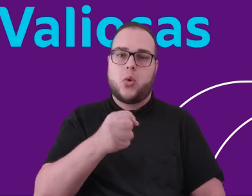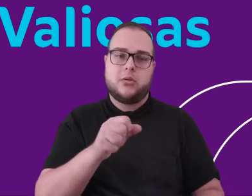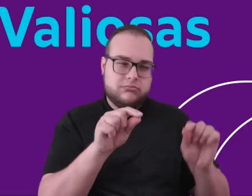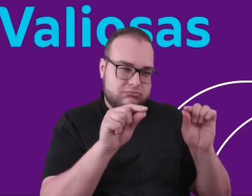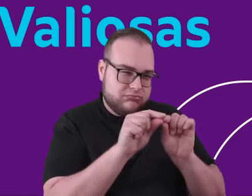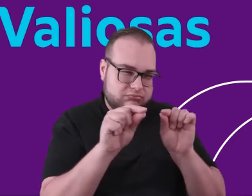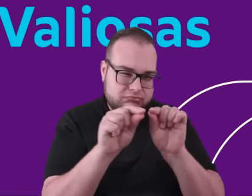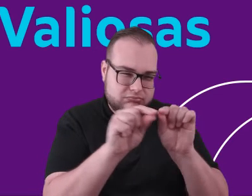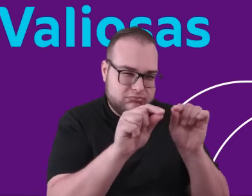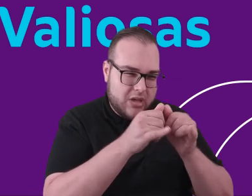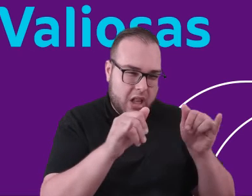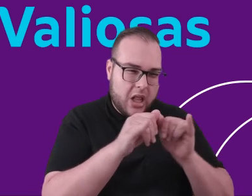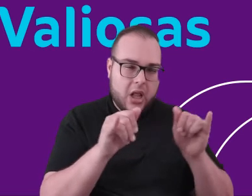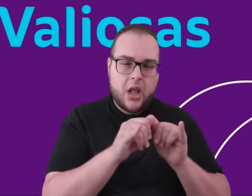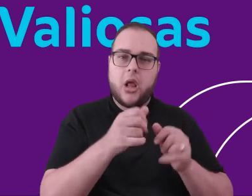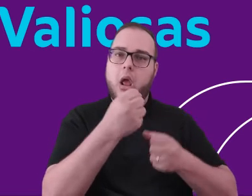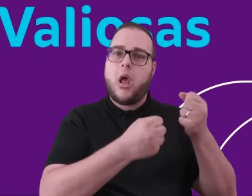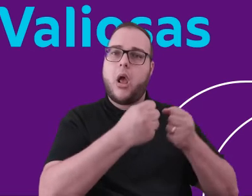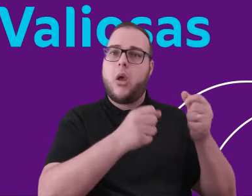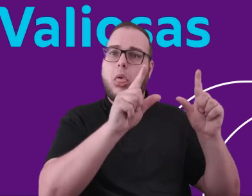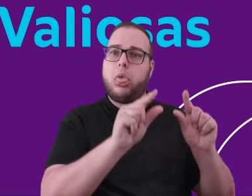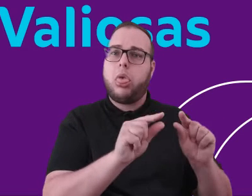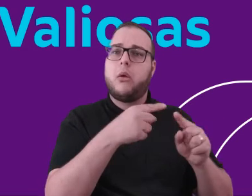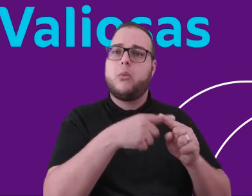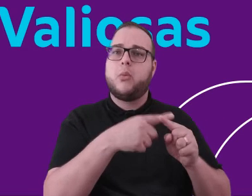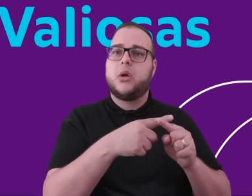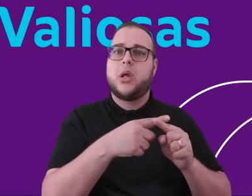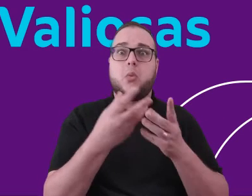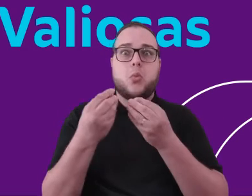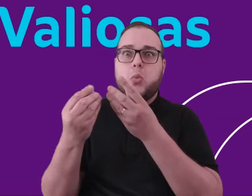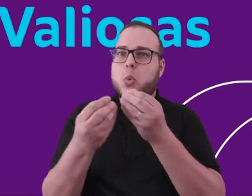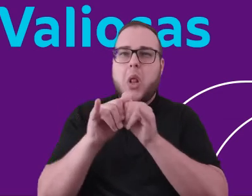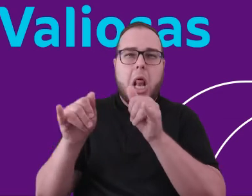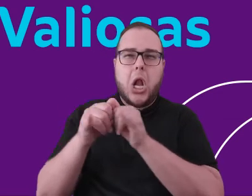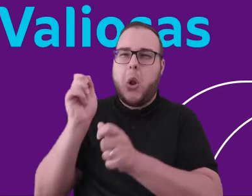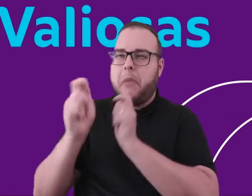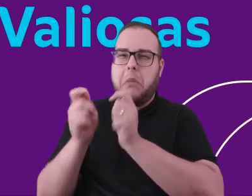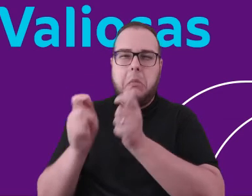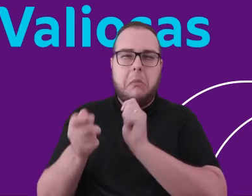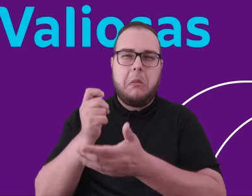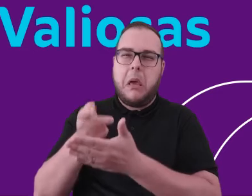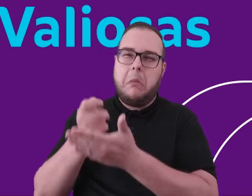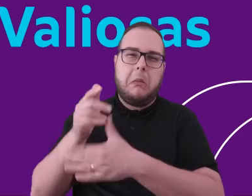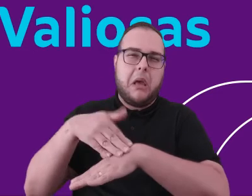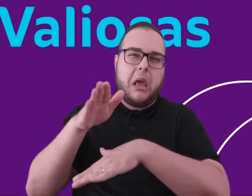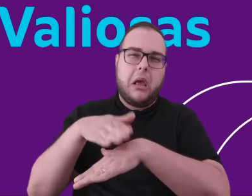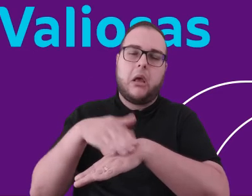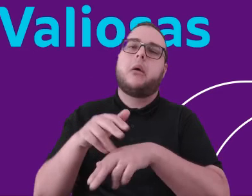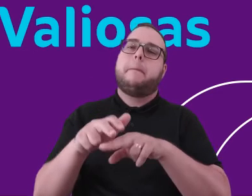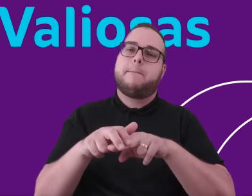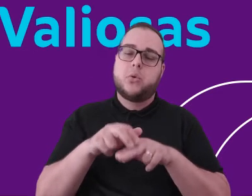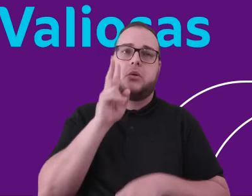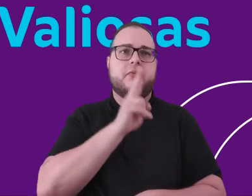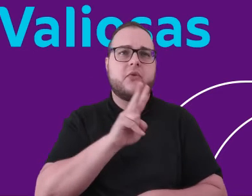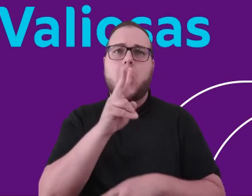setor automotivo. Então, o nosso desafio é esse, nosso desafio é monitorar essas mudanças de comportamento do consumidor e verificar